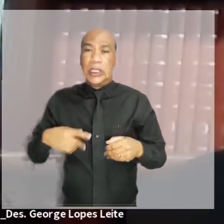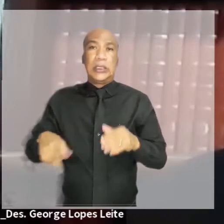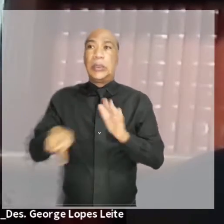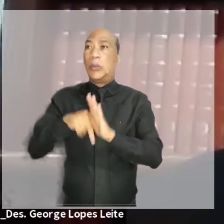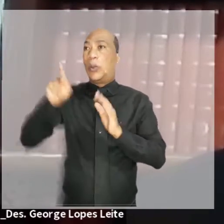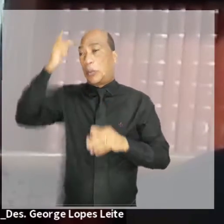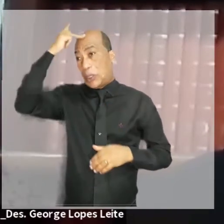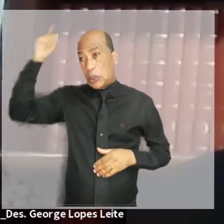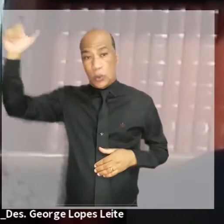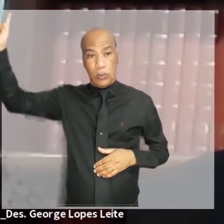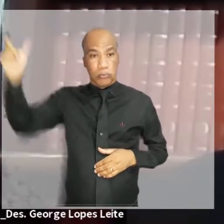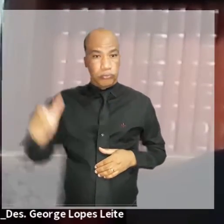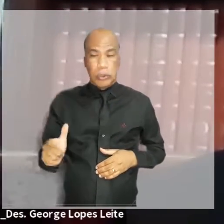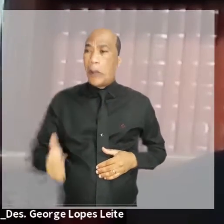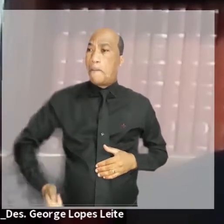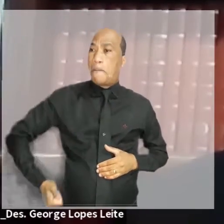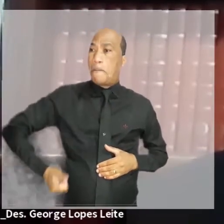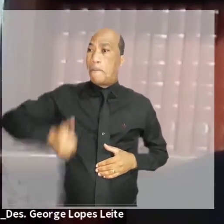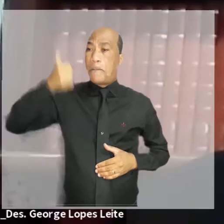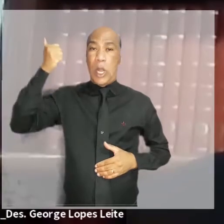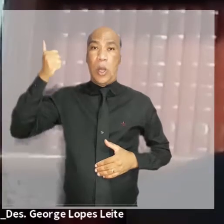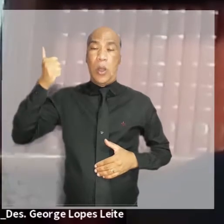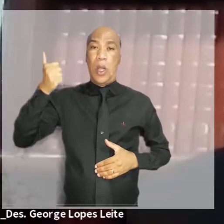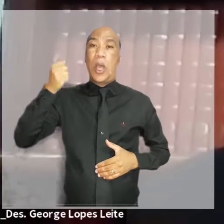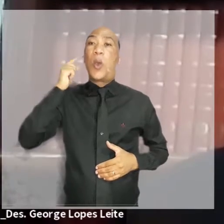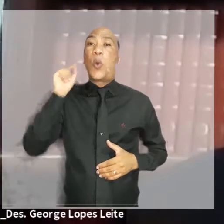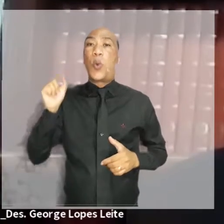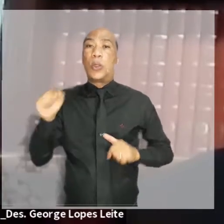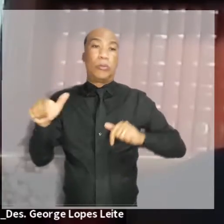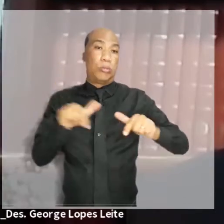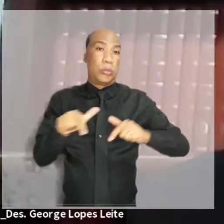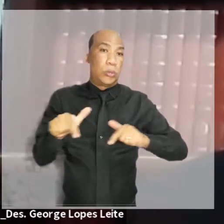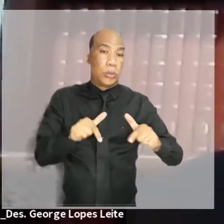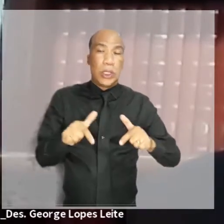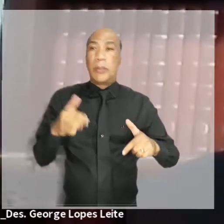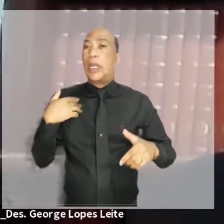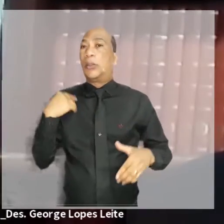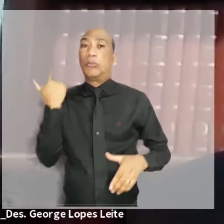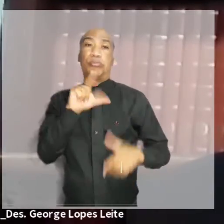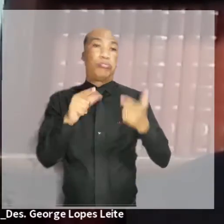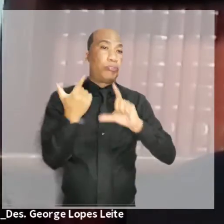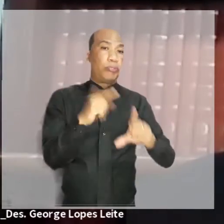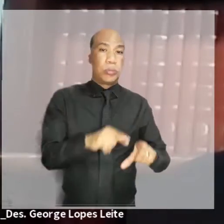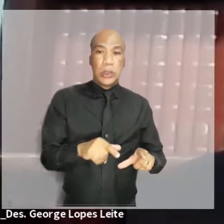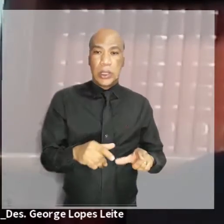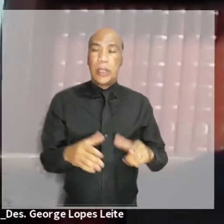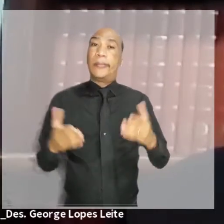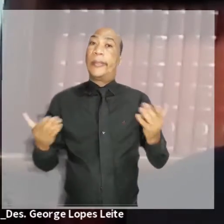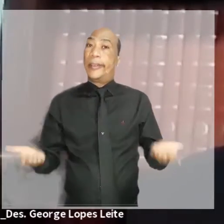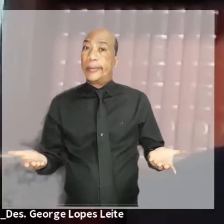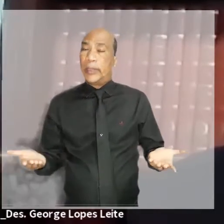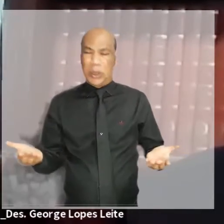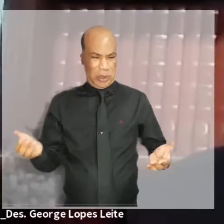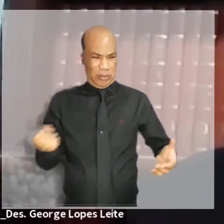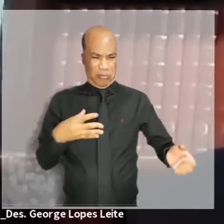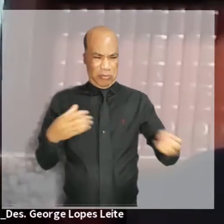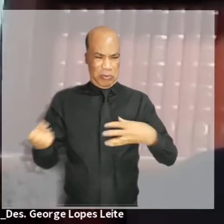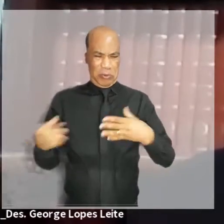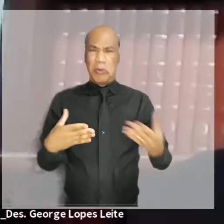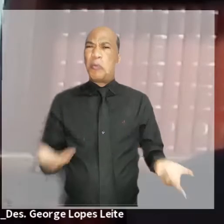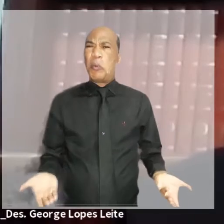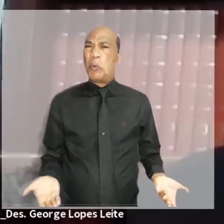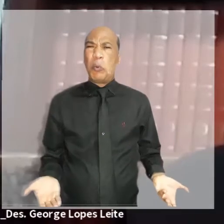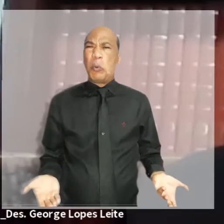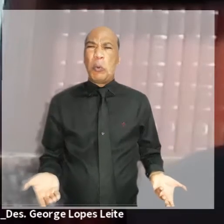produtos, serviços e métodos à disposição do cidadão que permitam melhorias na eficiência, eficácia e na qualidade do